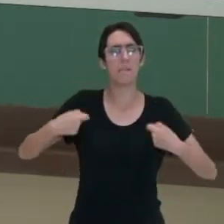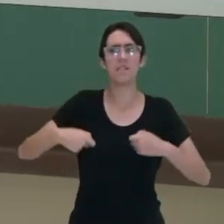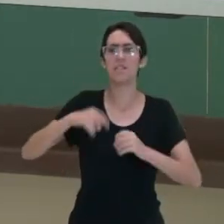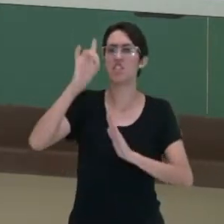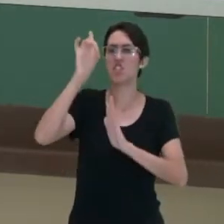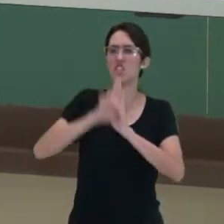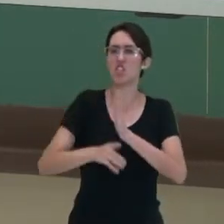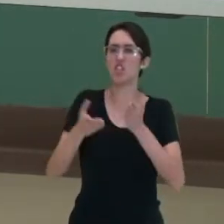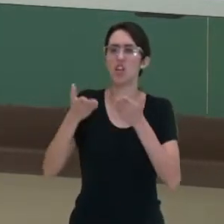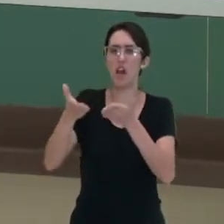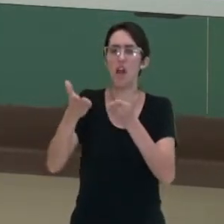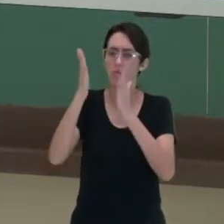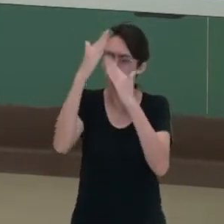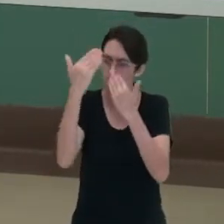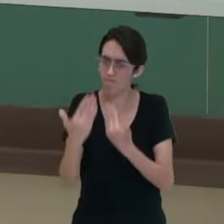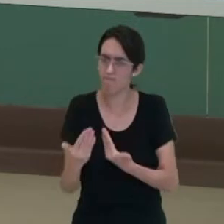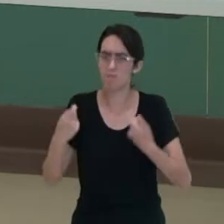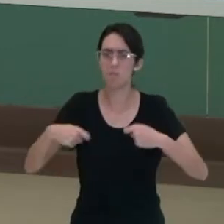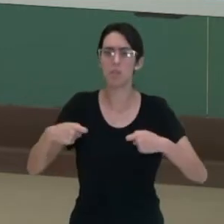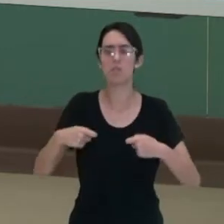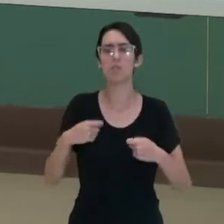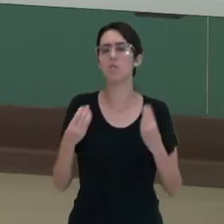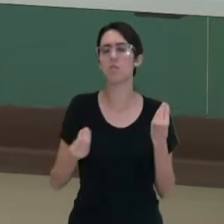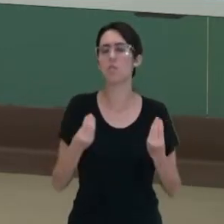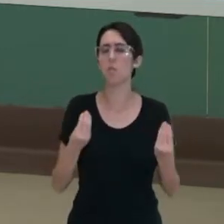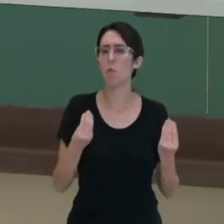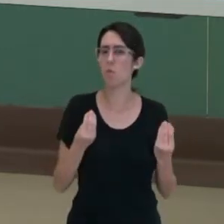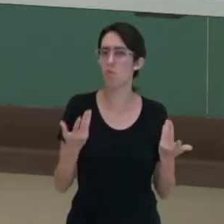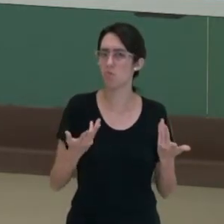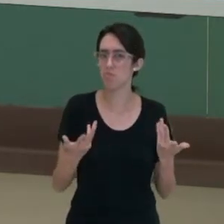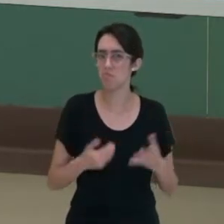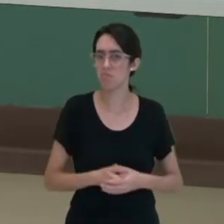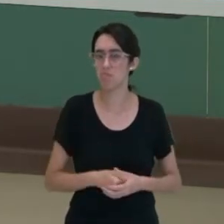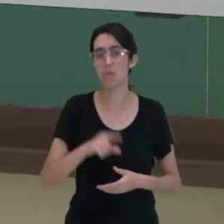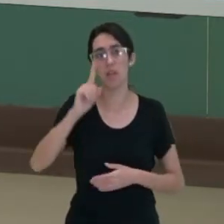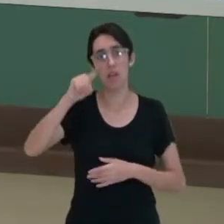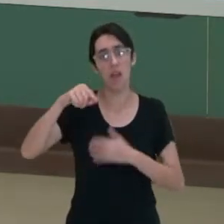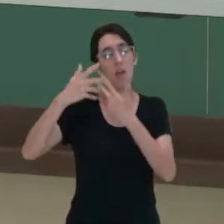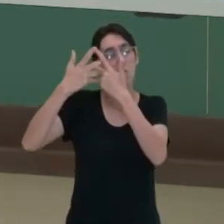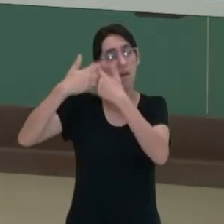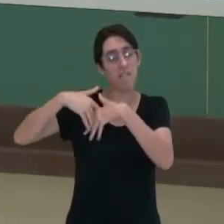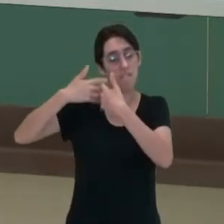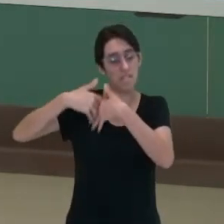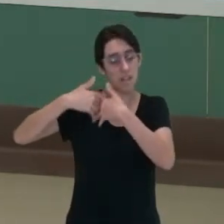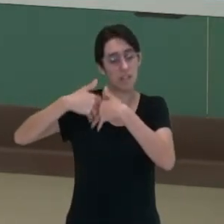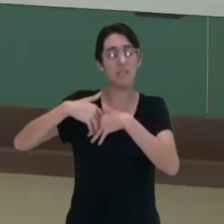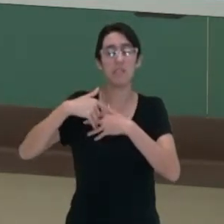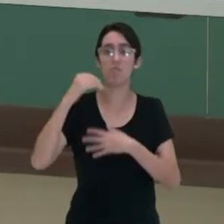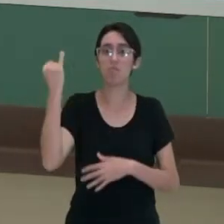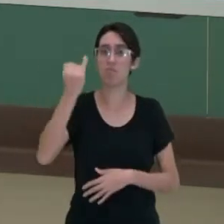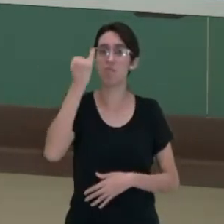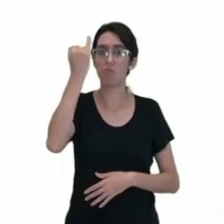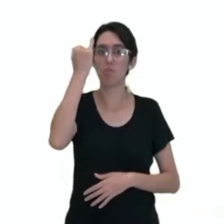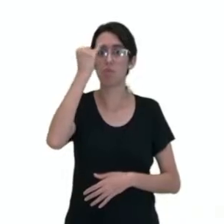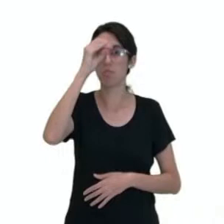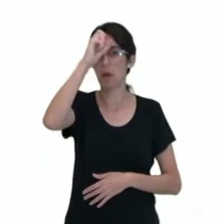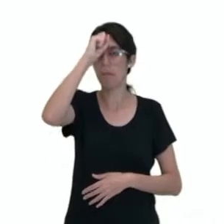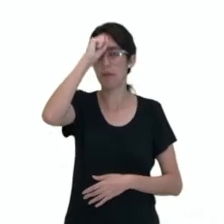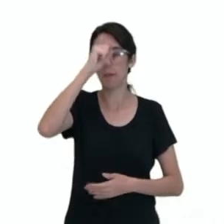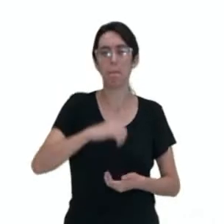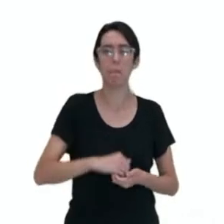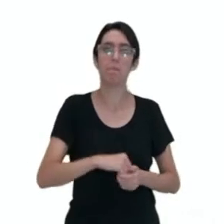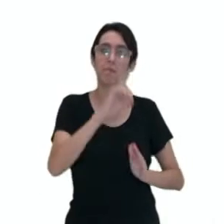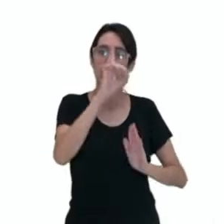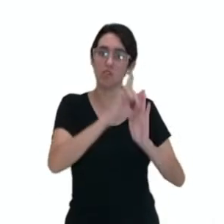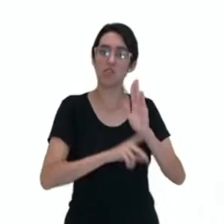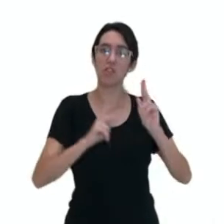dignidade respeitada? Isso é uma reflexão filosófica muito necessária. Direitos